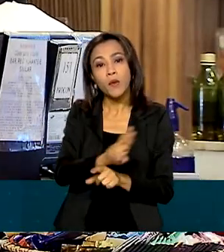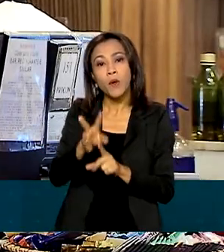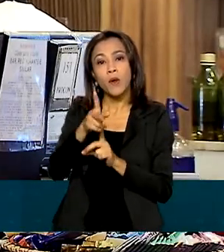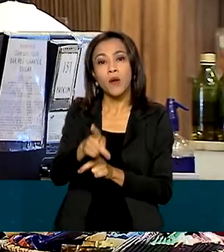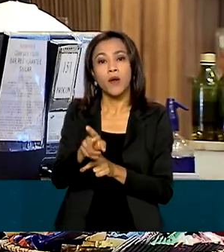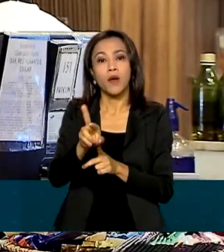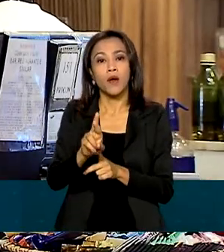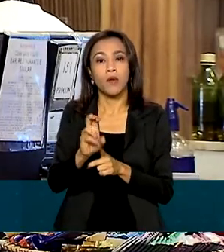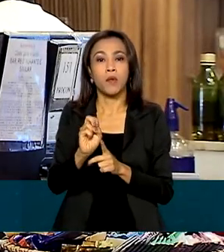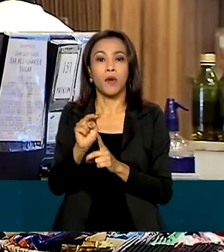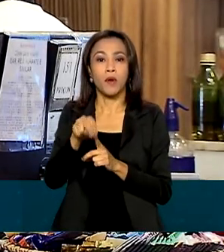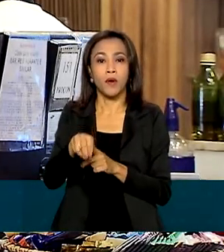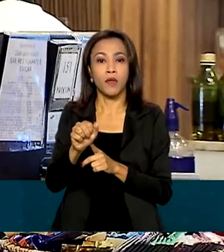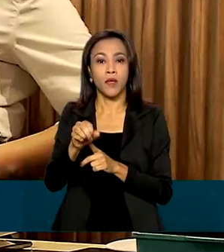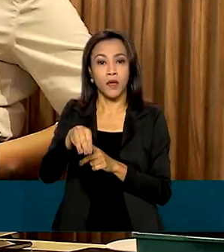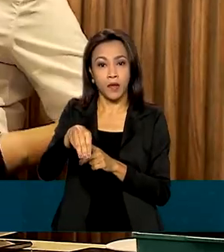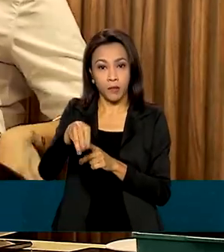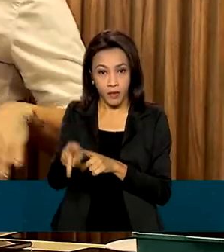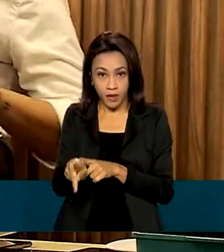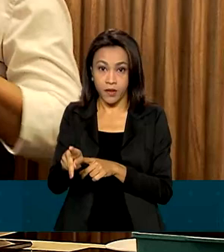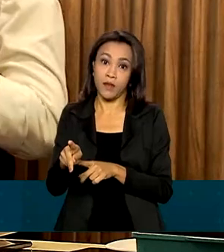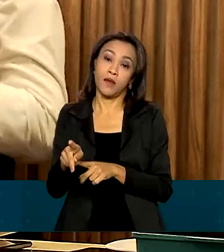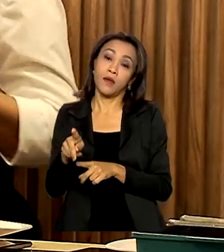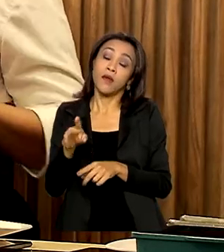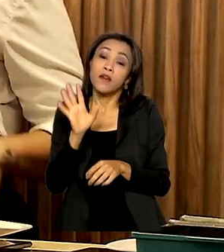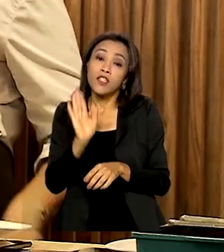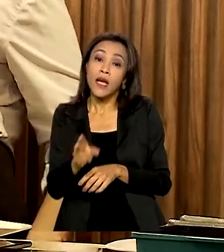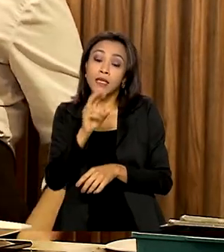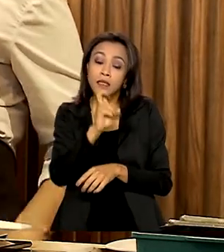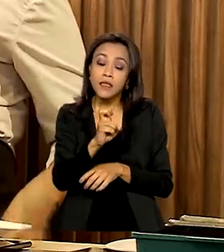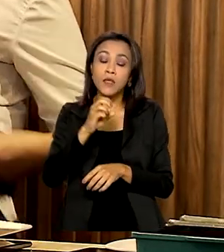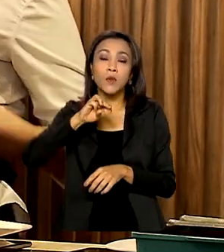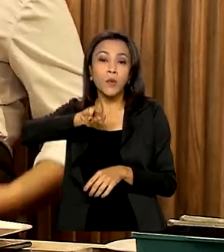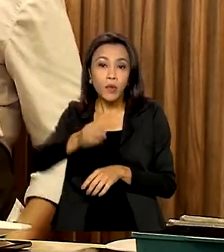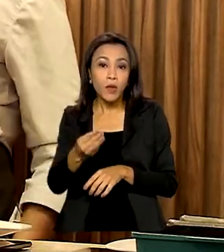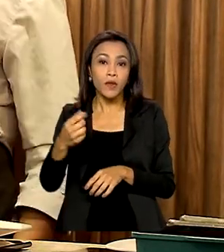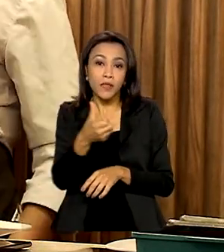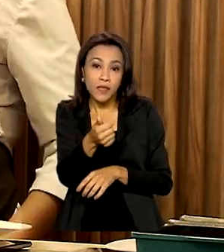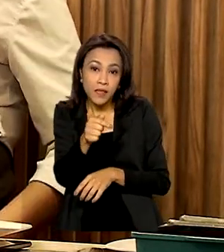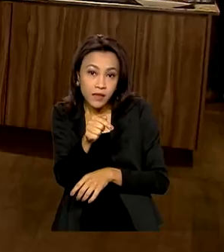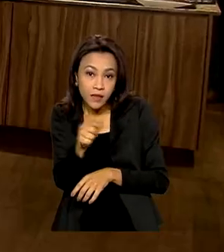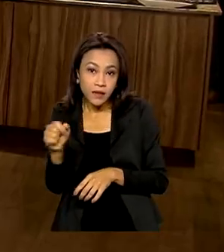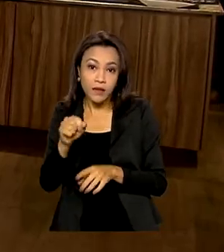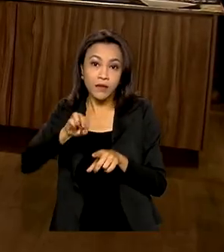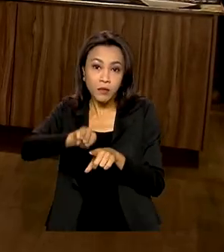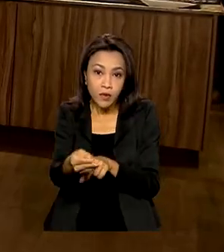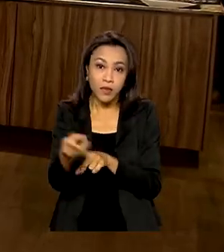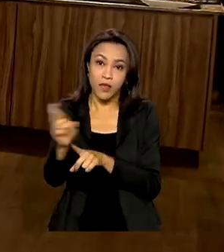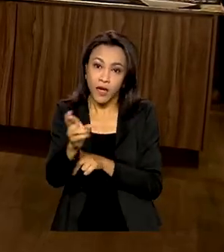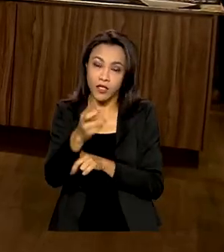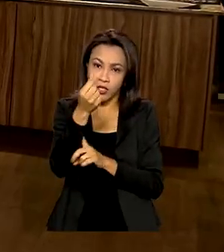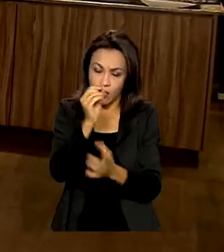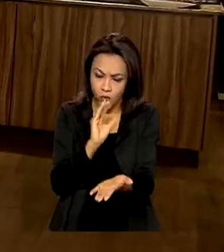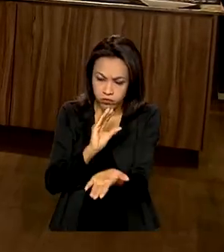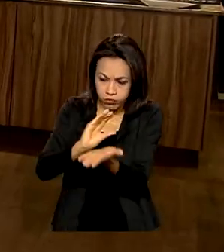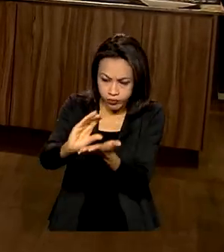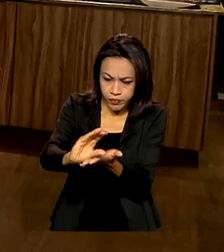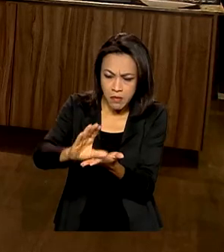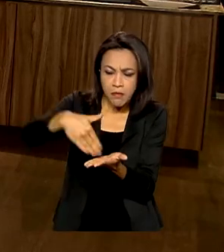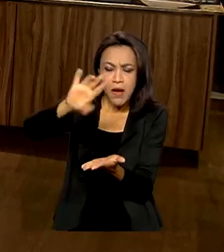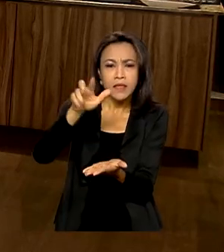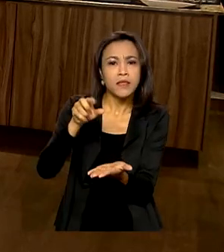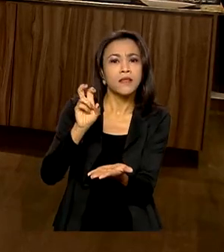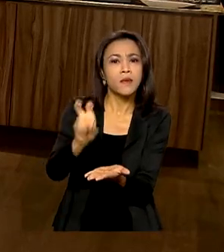pequeno porte em 2022. Foram 5 bilhões e 700 milhões de reais, repassados em mais de 59